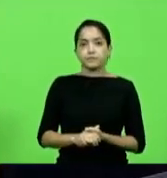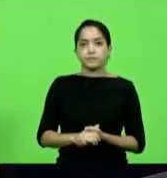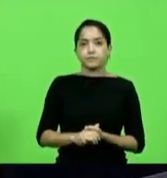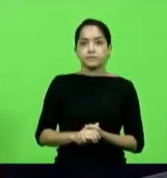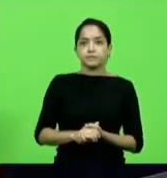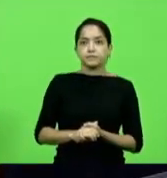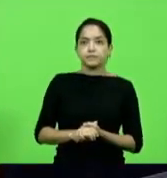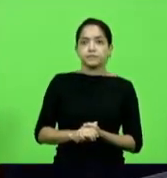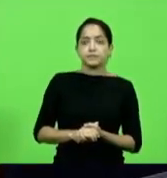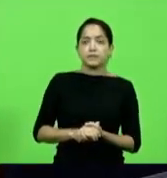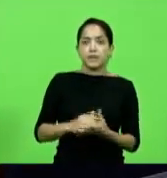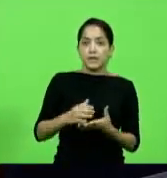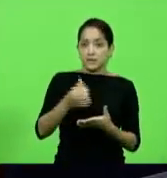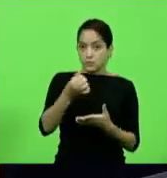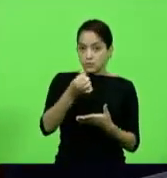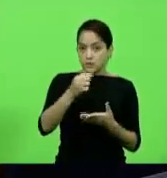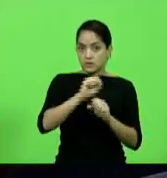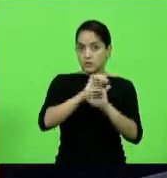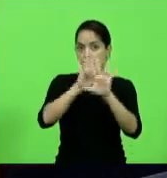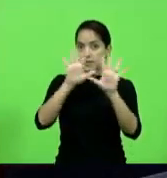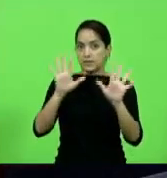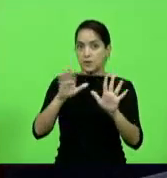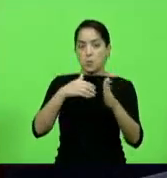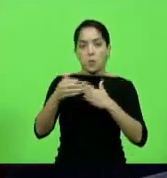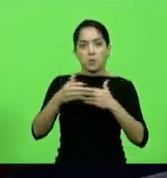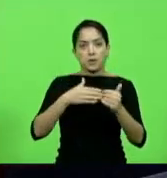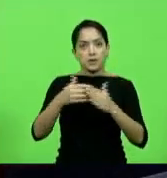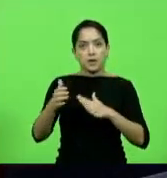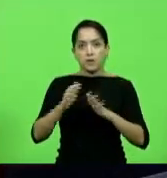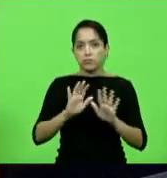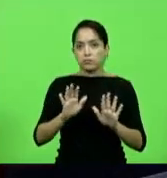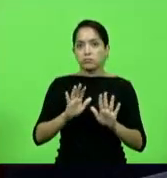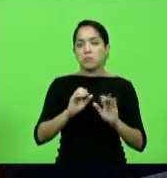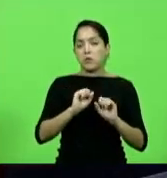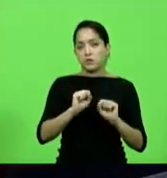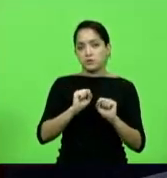além disso no sexto aqui deixa bem claro que qualquer um pé rachado pode